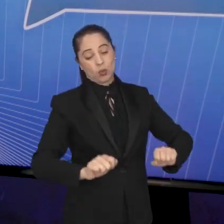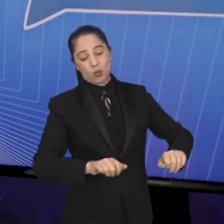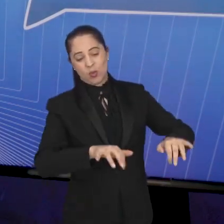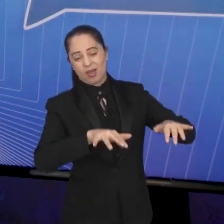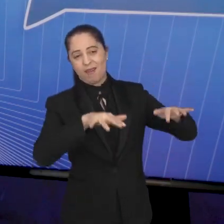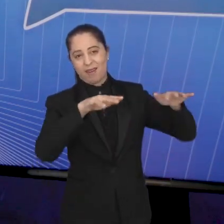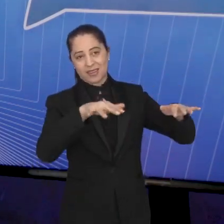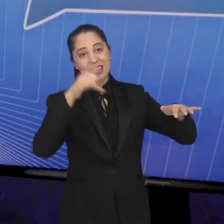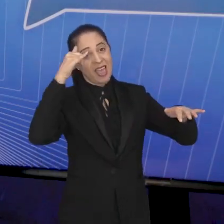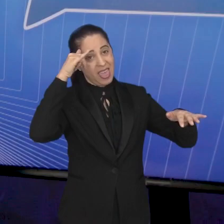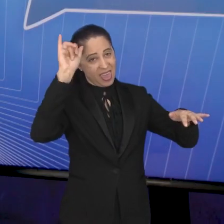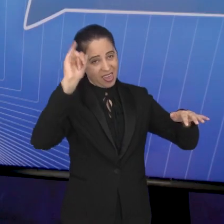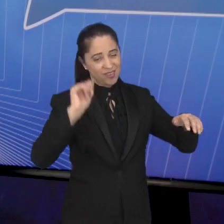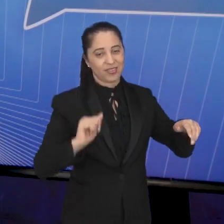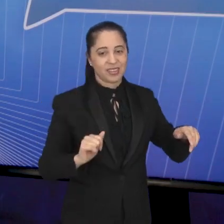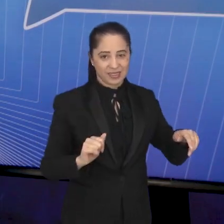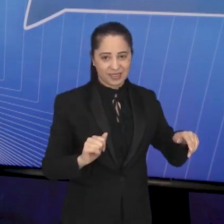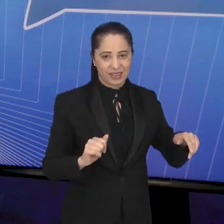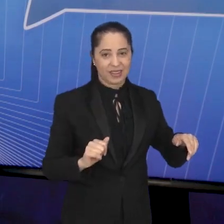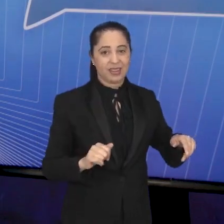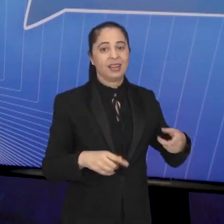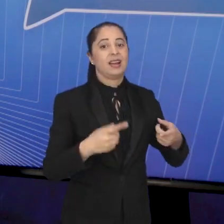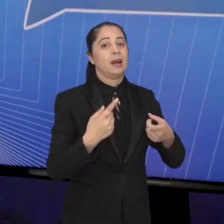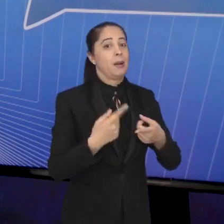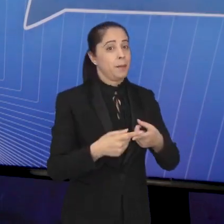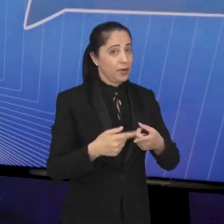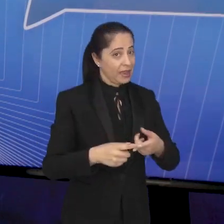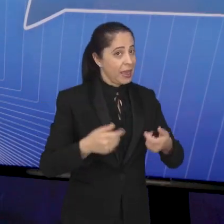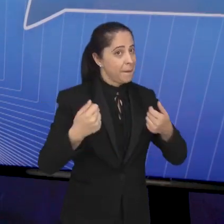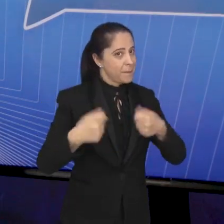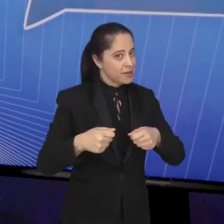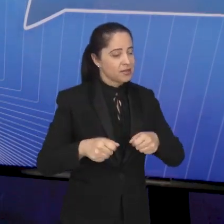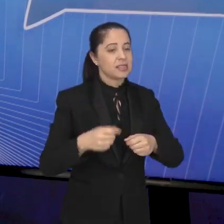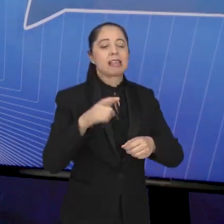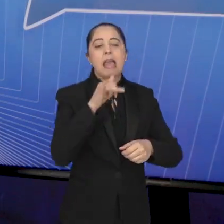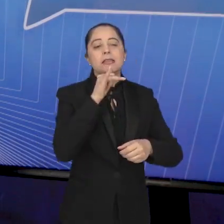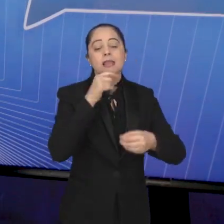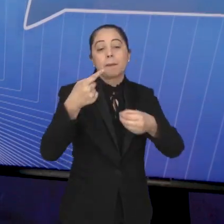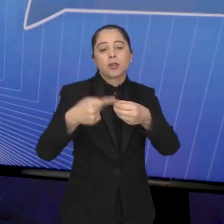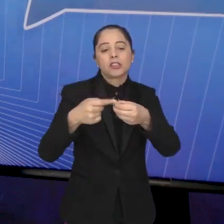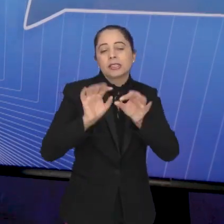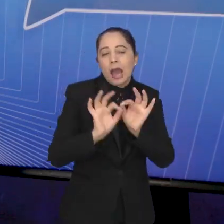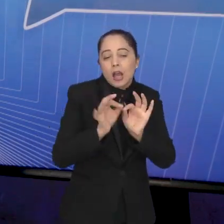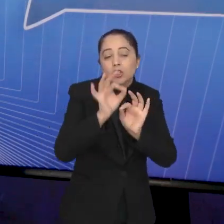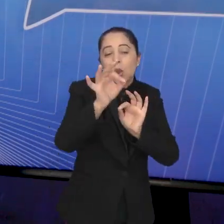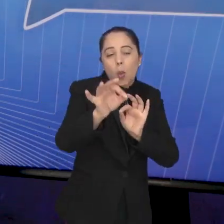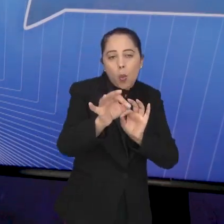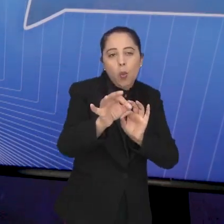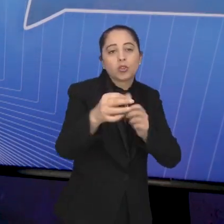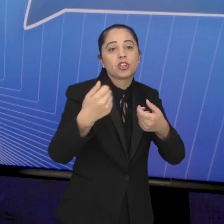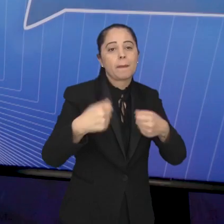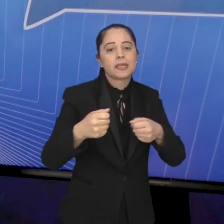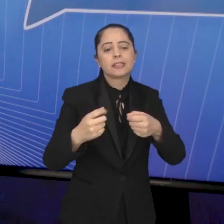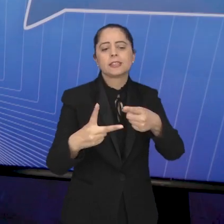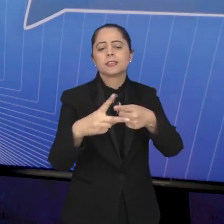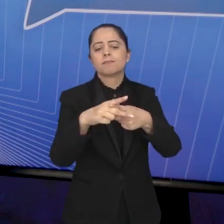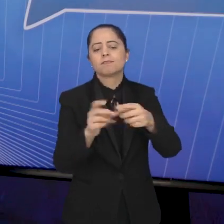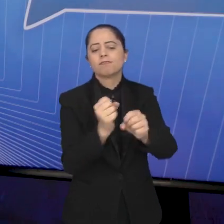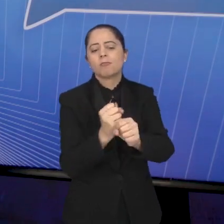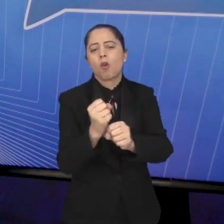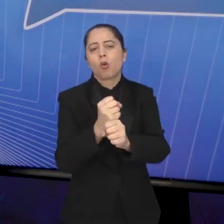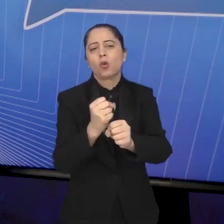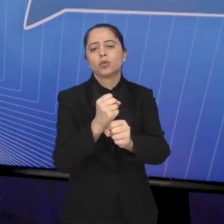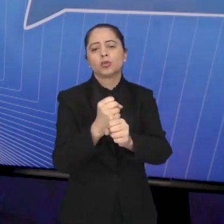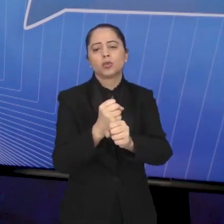para várias cidades para fazerem o plano de macro-drenagem, e futuramente, e algumas obras